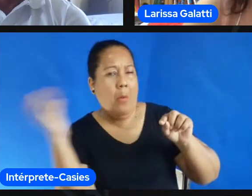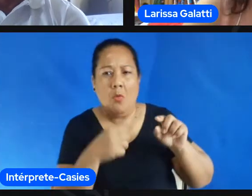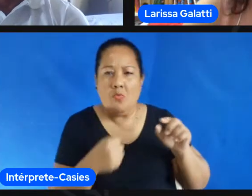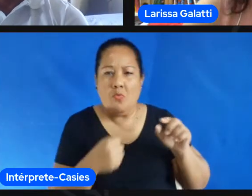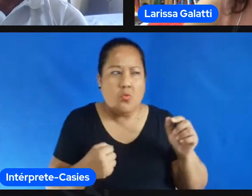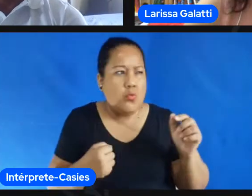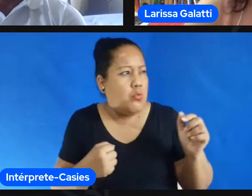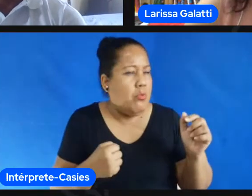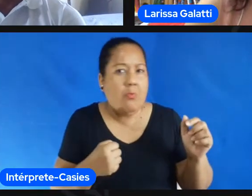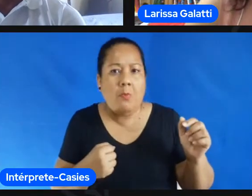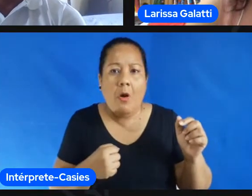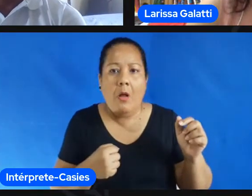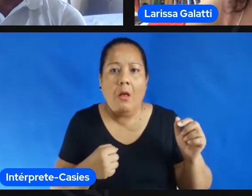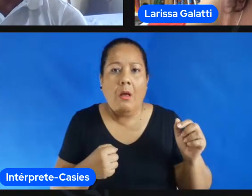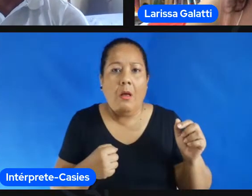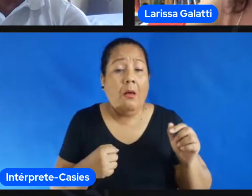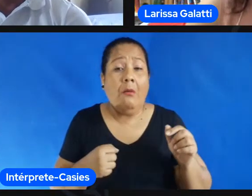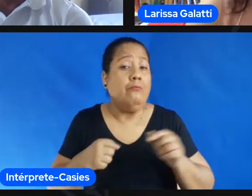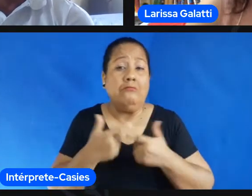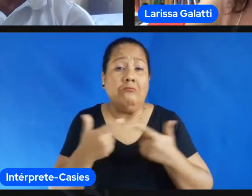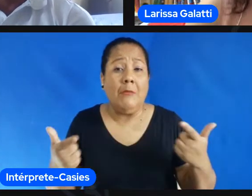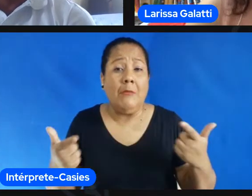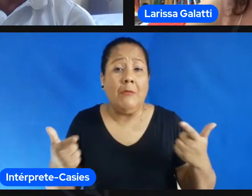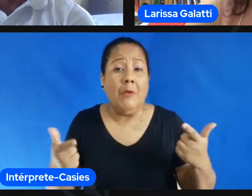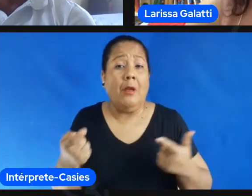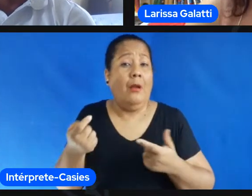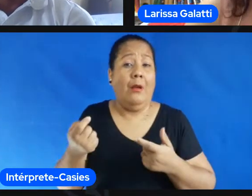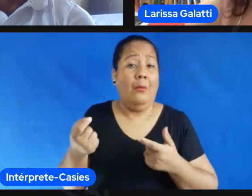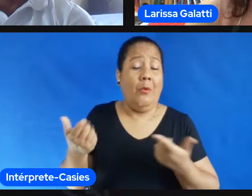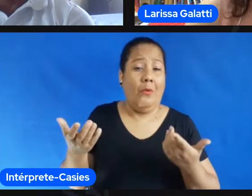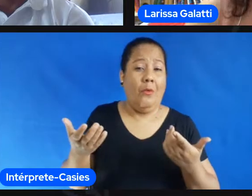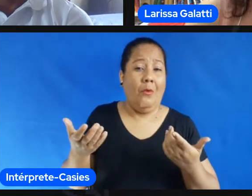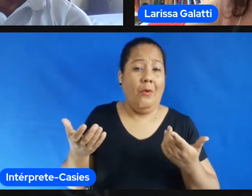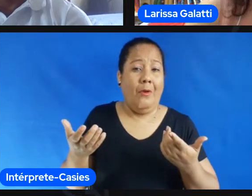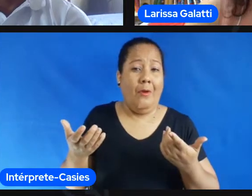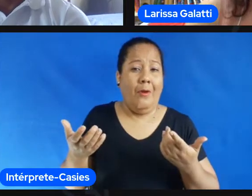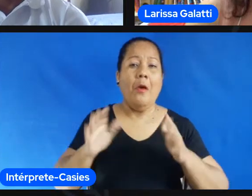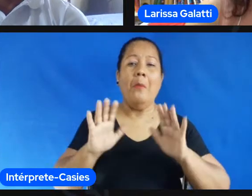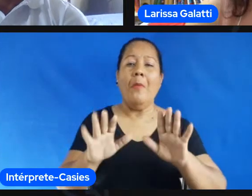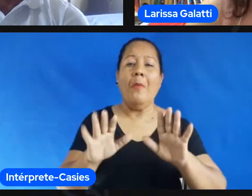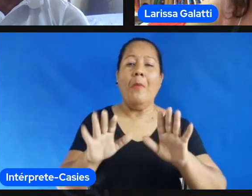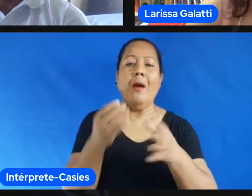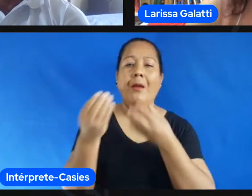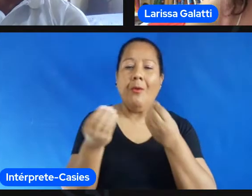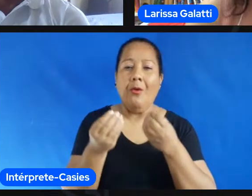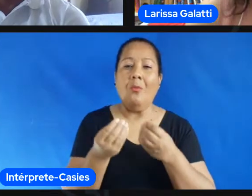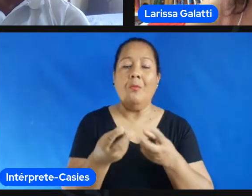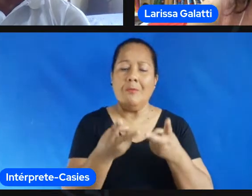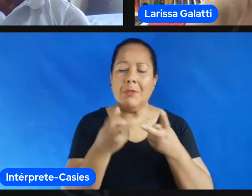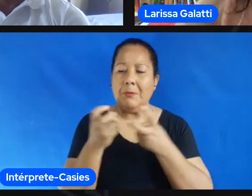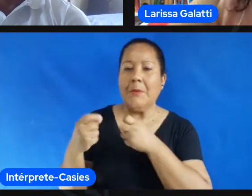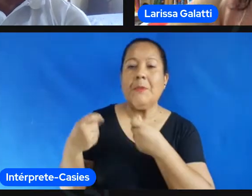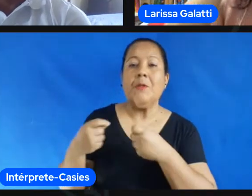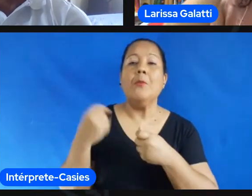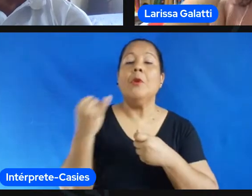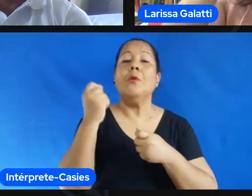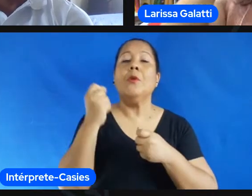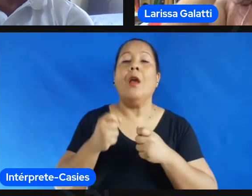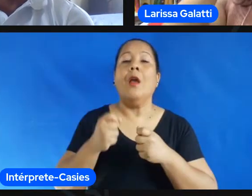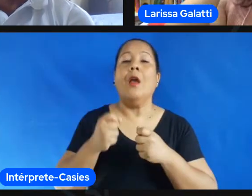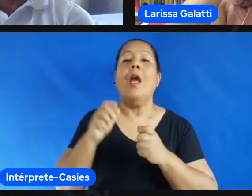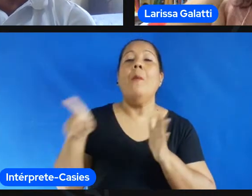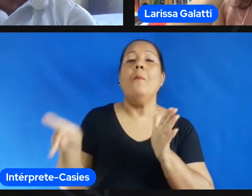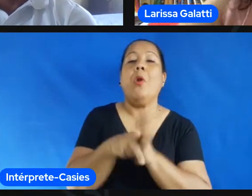que precisam conquistar praticantes tem investido muito em metodologia e em formação profissional pra treinadores e